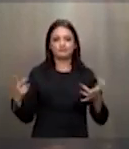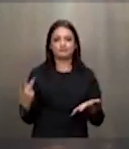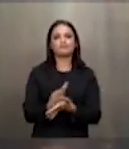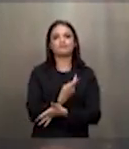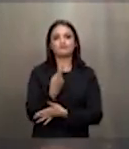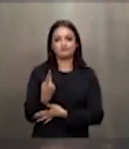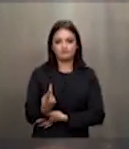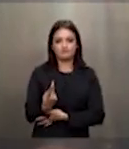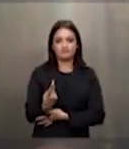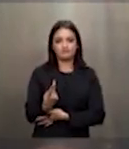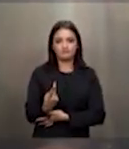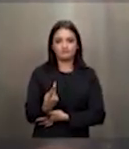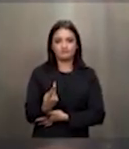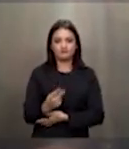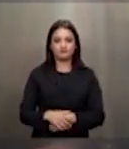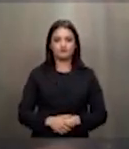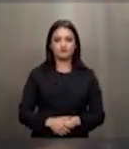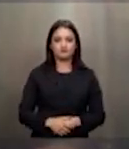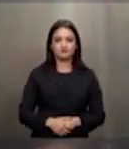especial temos que